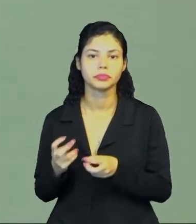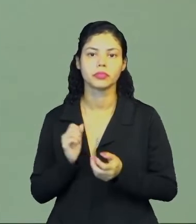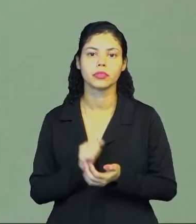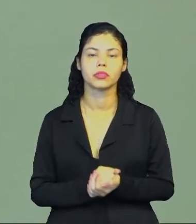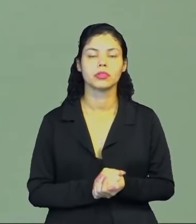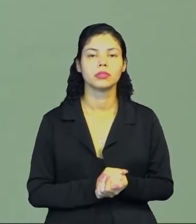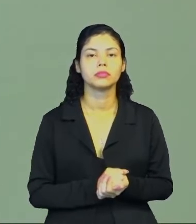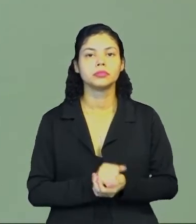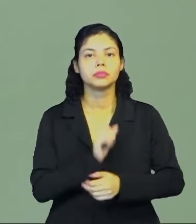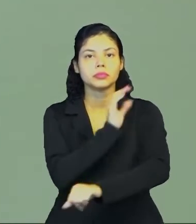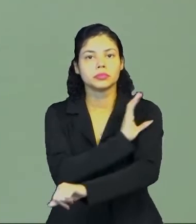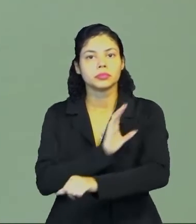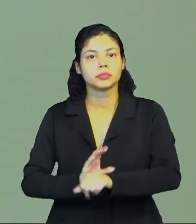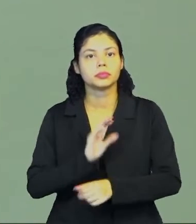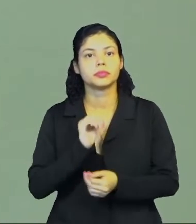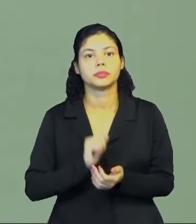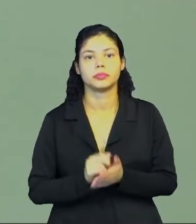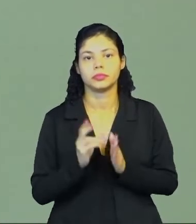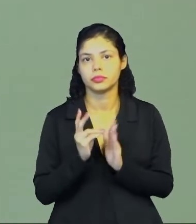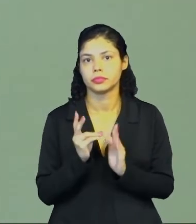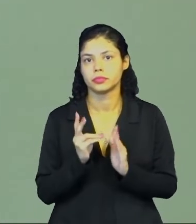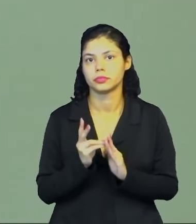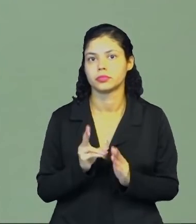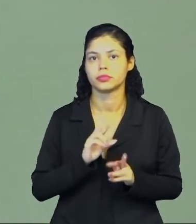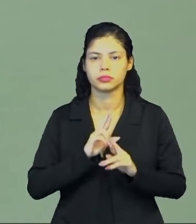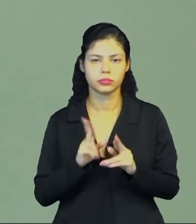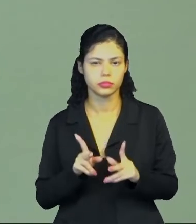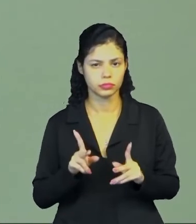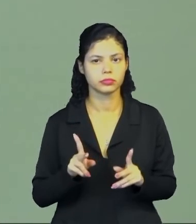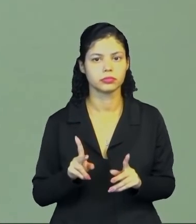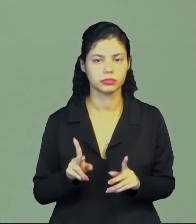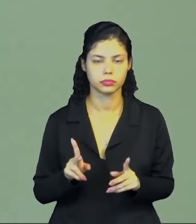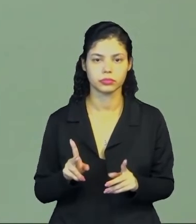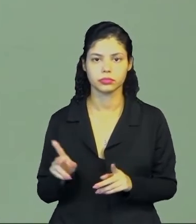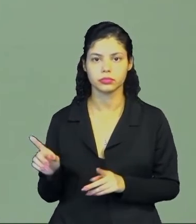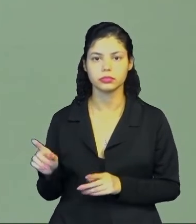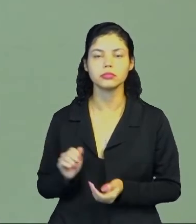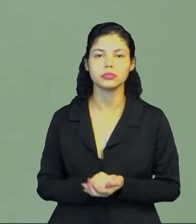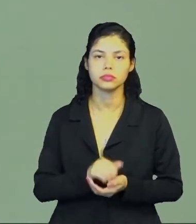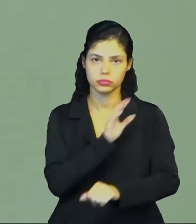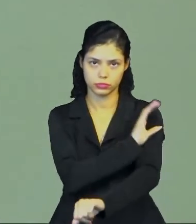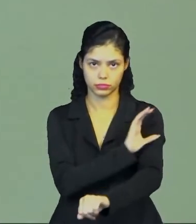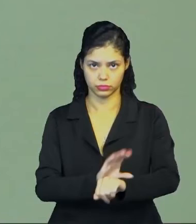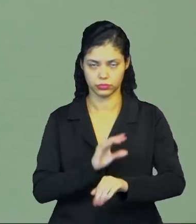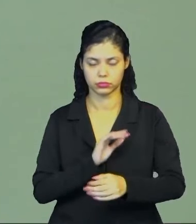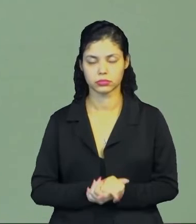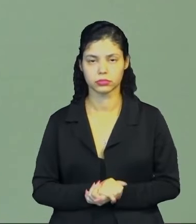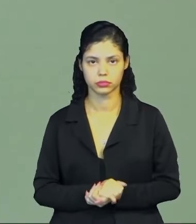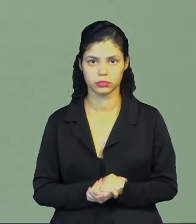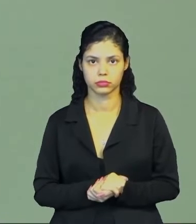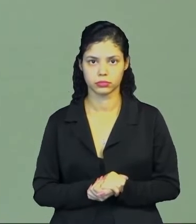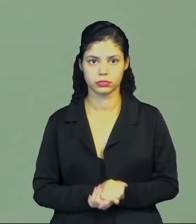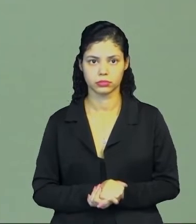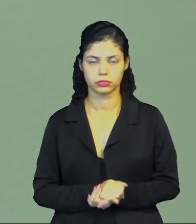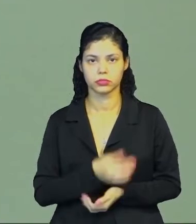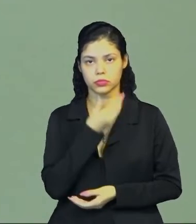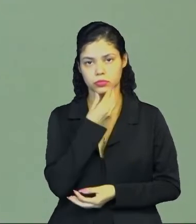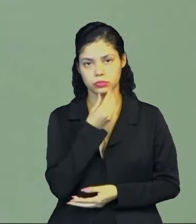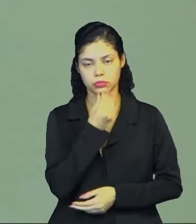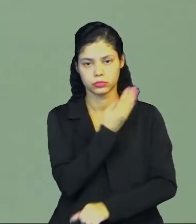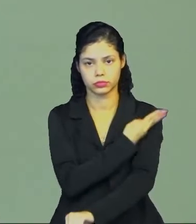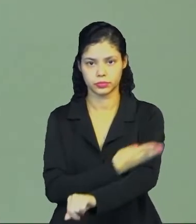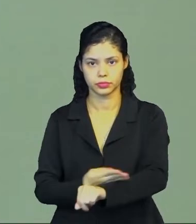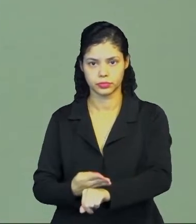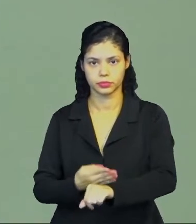a cultura indígena, ela não é tão diferente da cultura do homem branco, né?